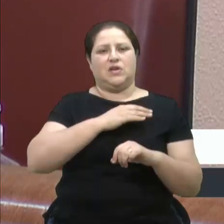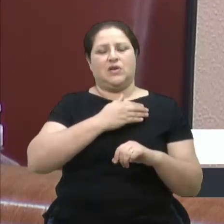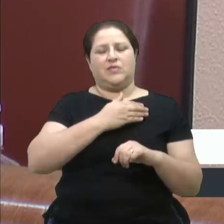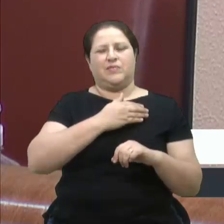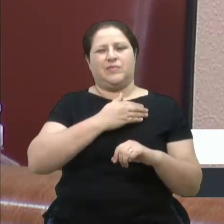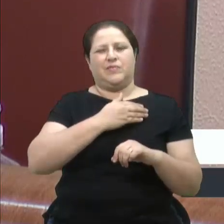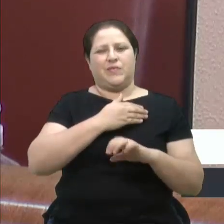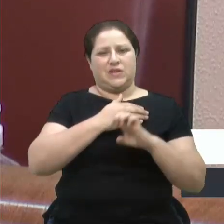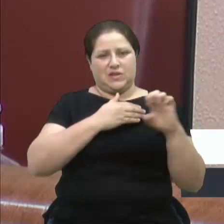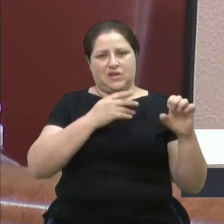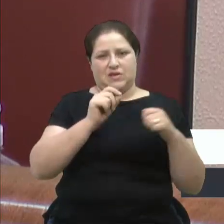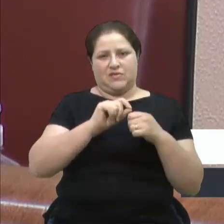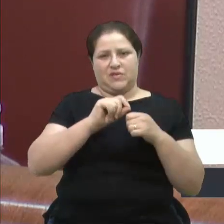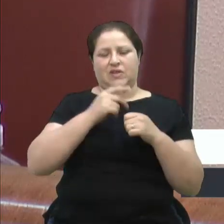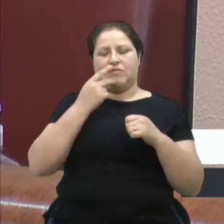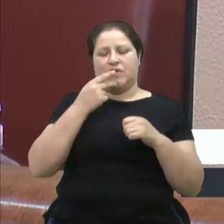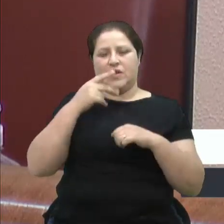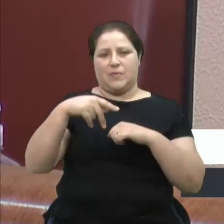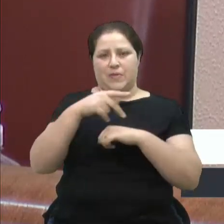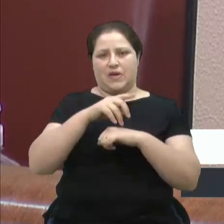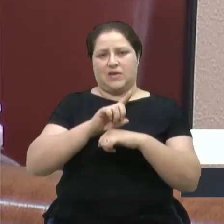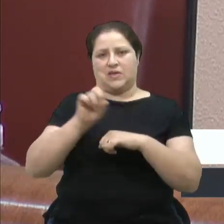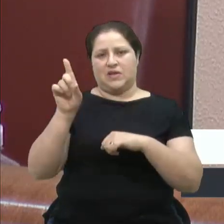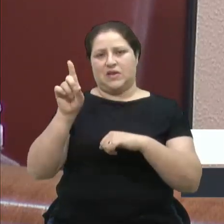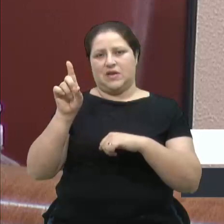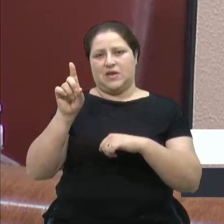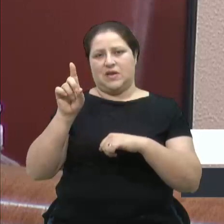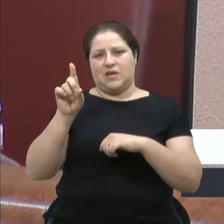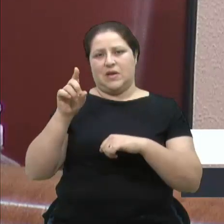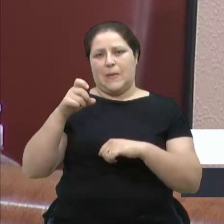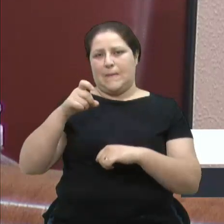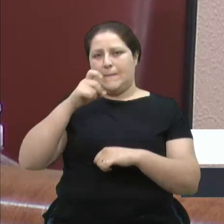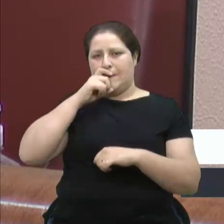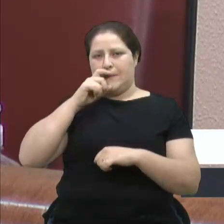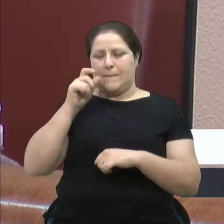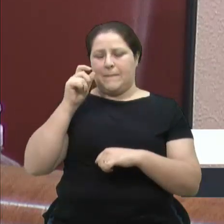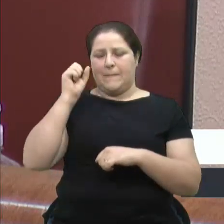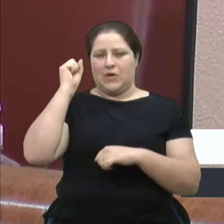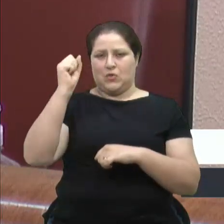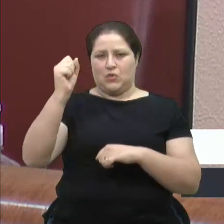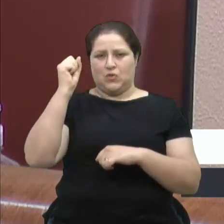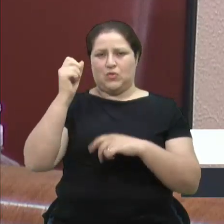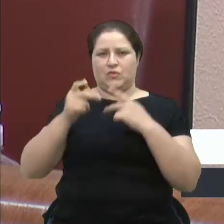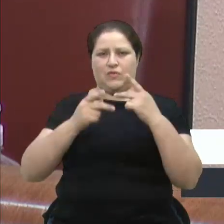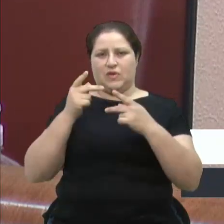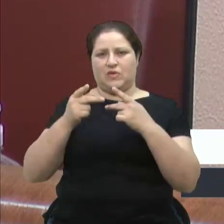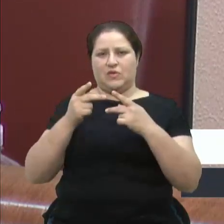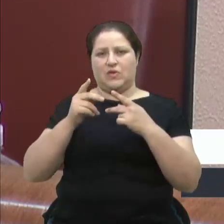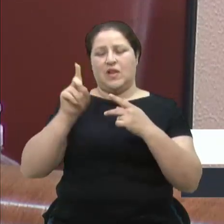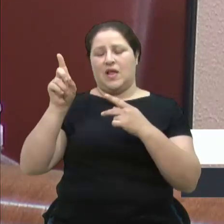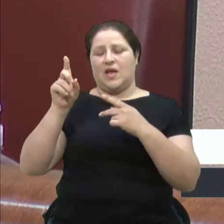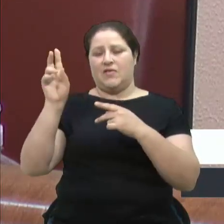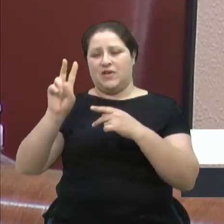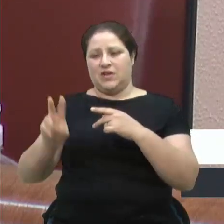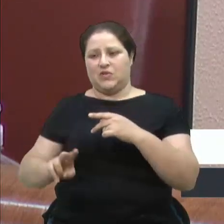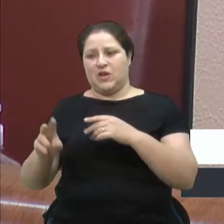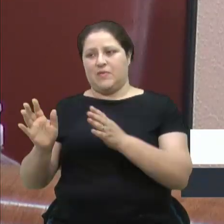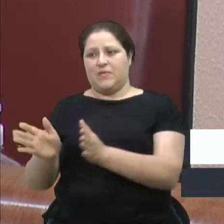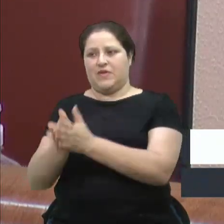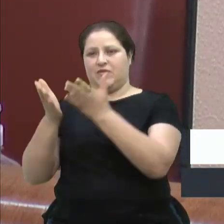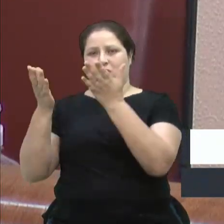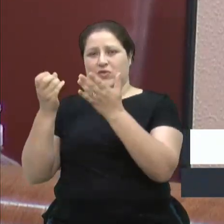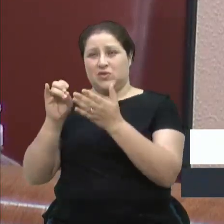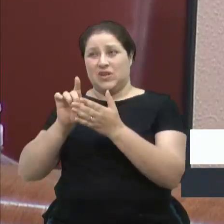país dizendo que lá tudo está maravilhoso, se estivesse maravilhoso não teria seis milhões de venezuelanos fora do país. Então, é as